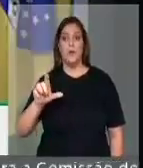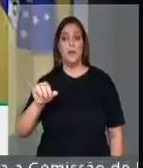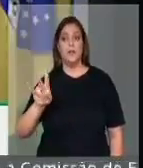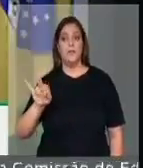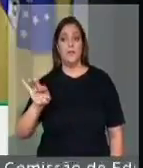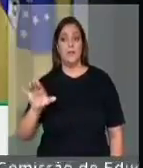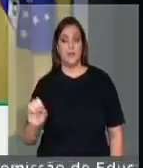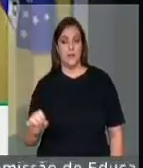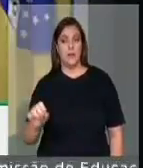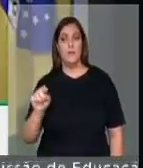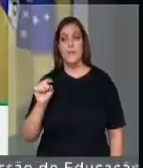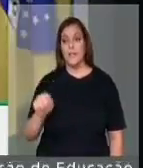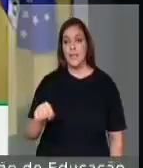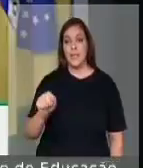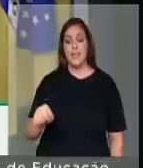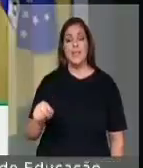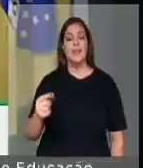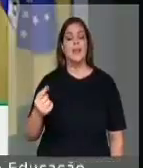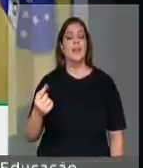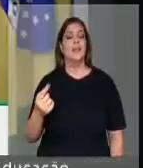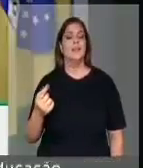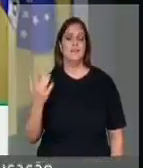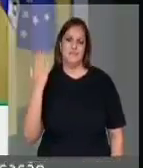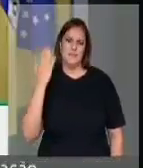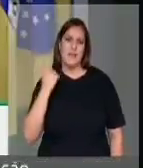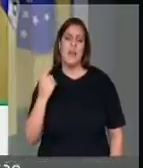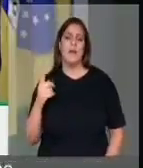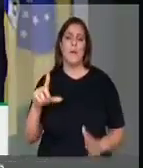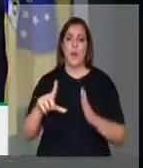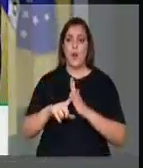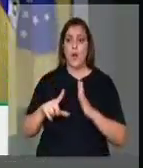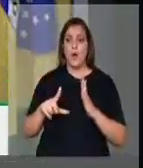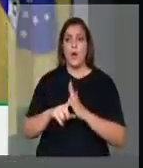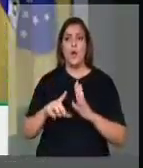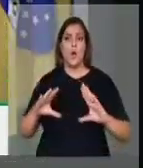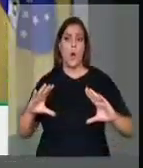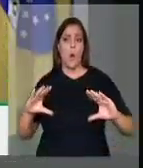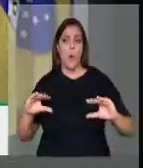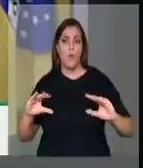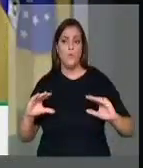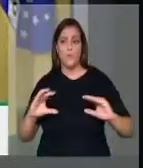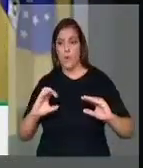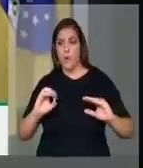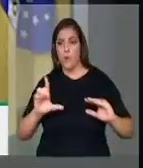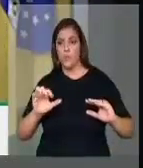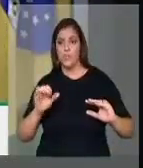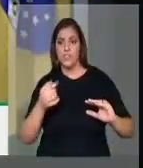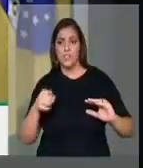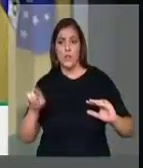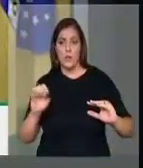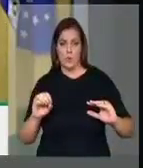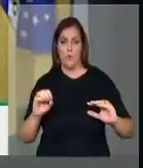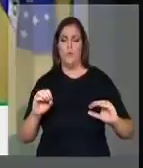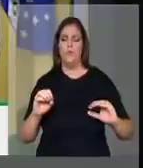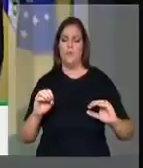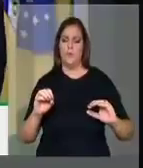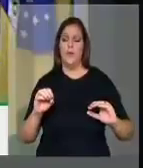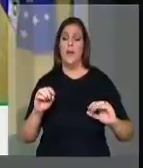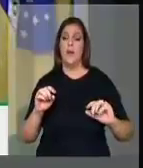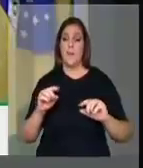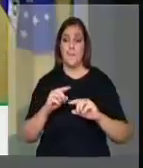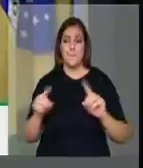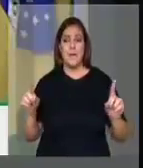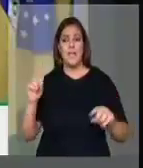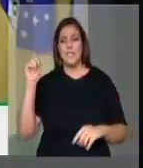crise, ele tem uma loja de colchão em São Gabriel da Palha. Mesmo com toda a crise que o país enfrenta, ele